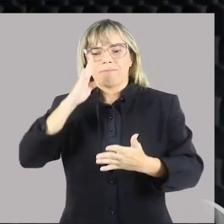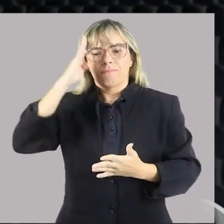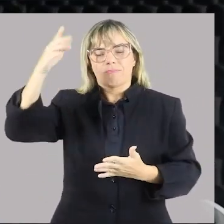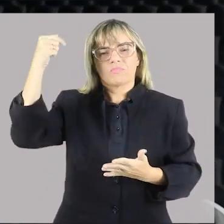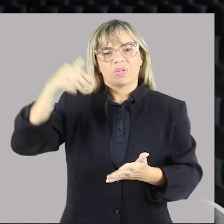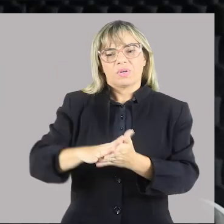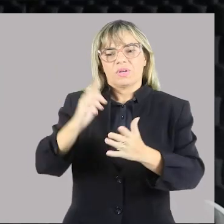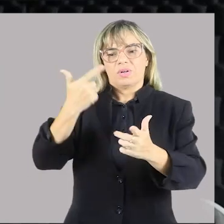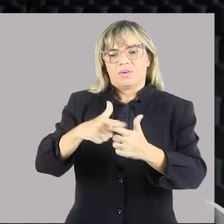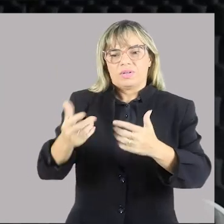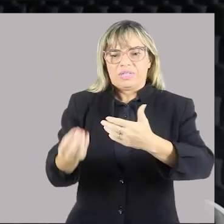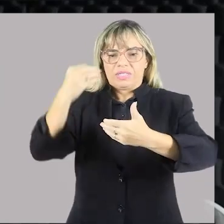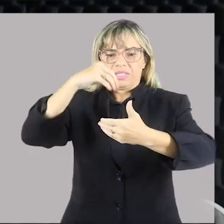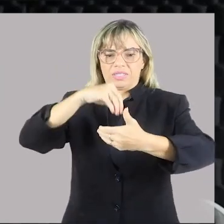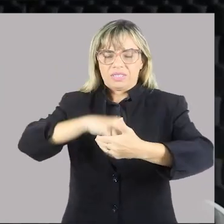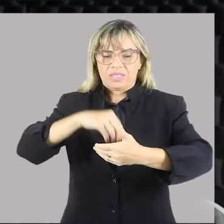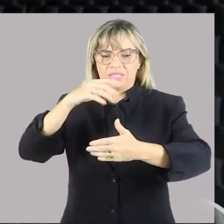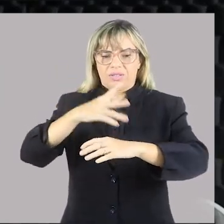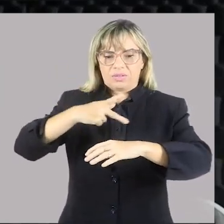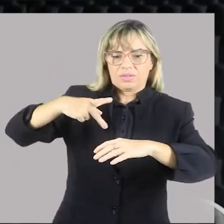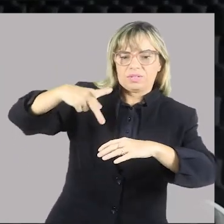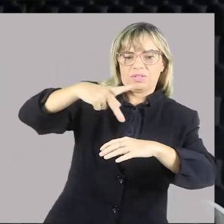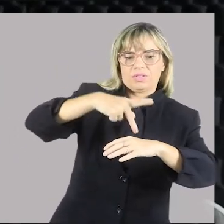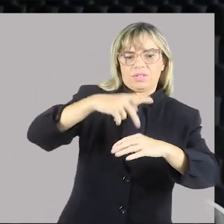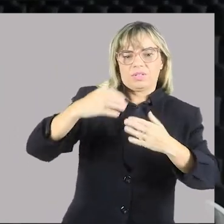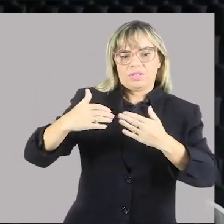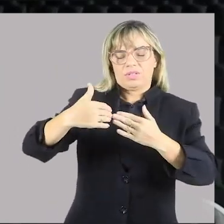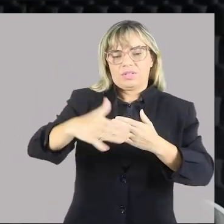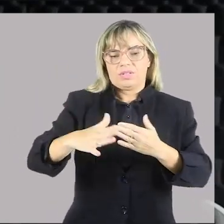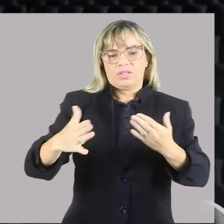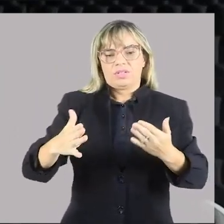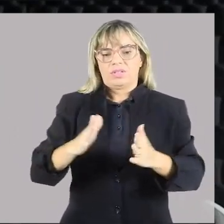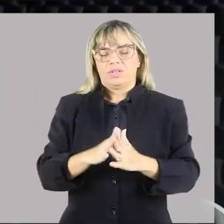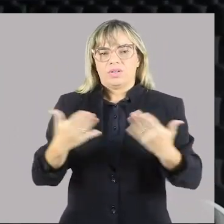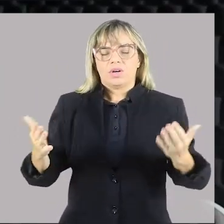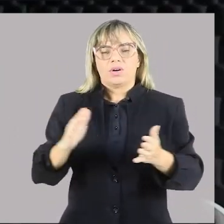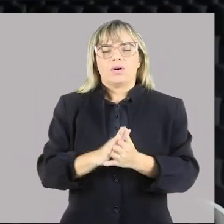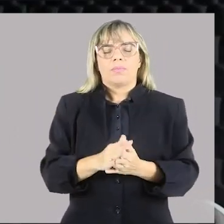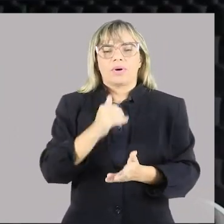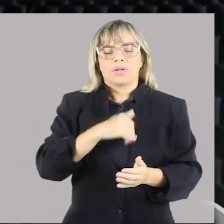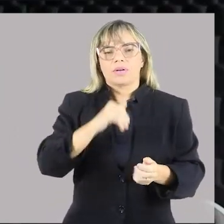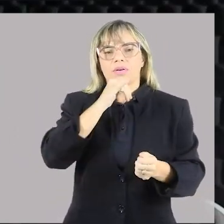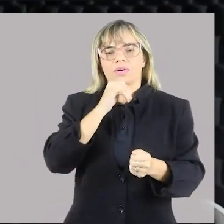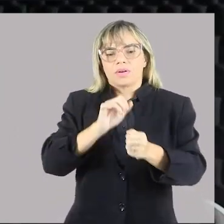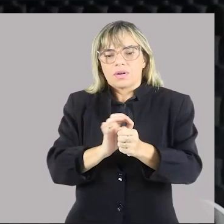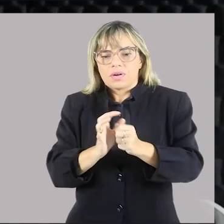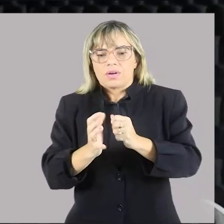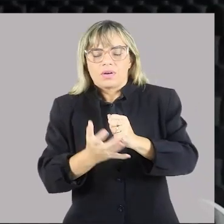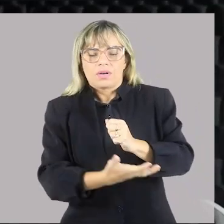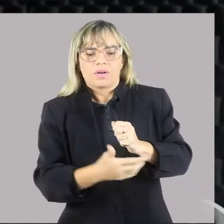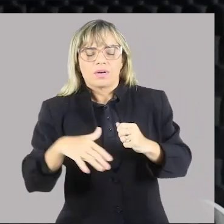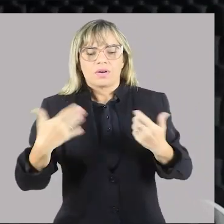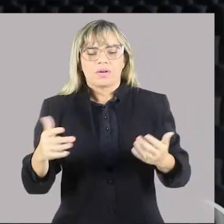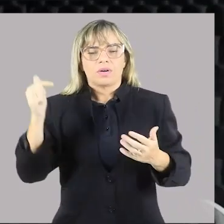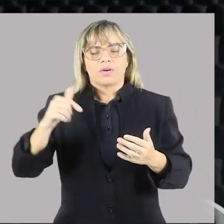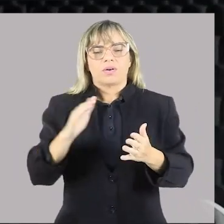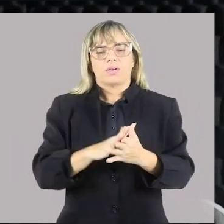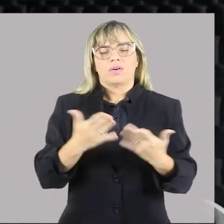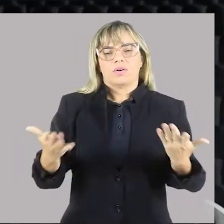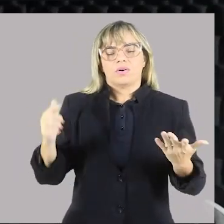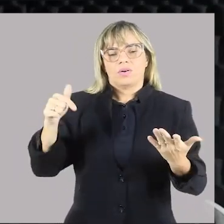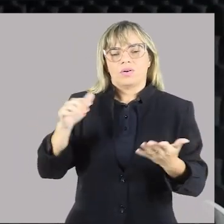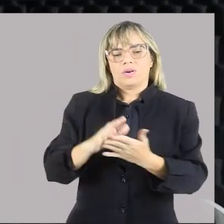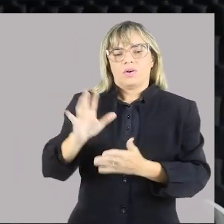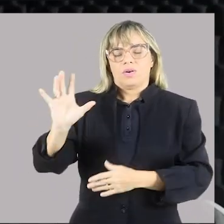ou externas. A pandemia não foi uma crise interna, a pandemia foi uma crise externa. A crise que aconteceu